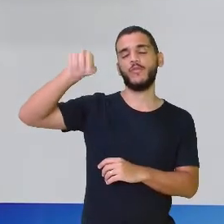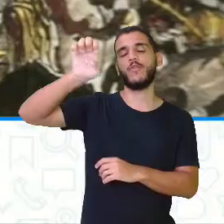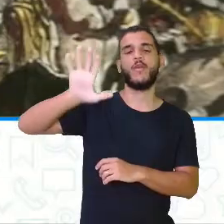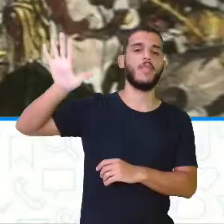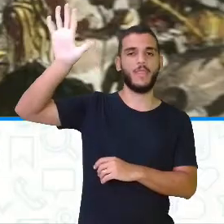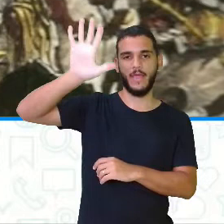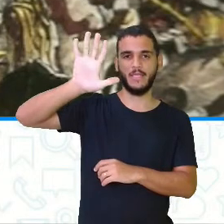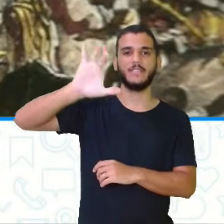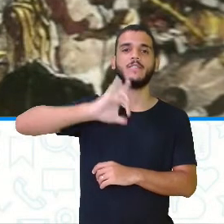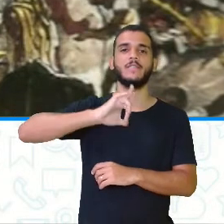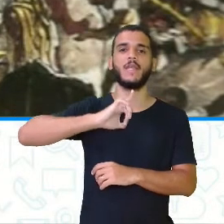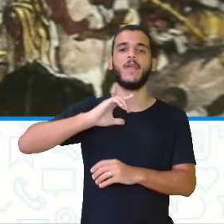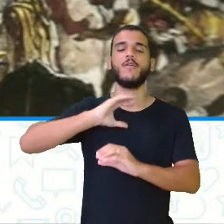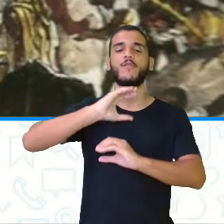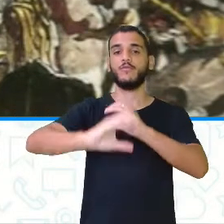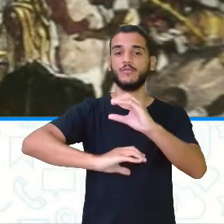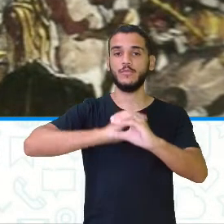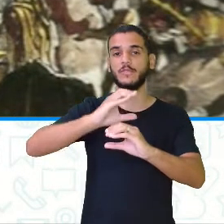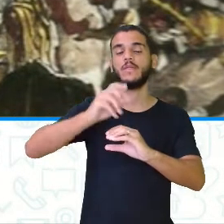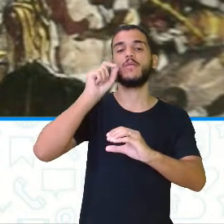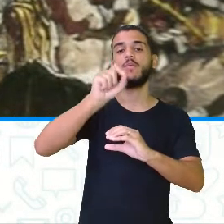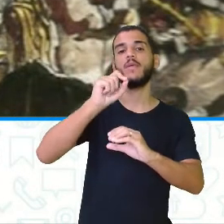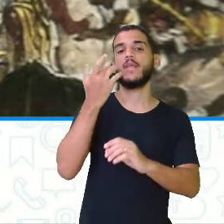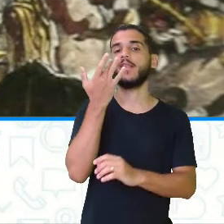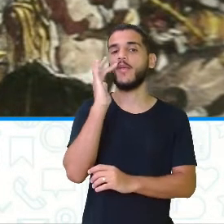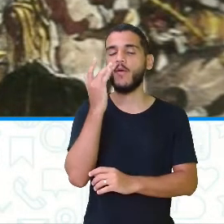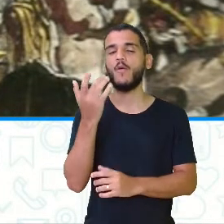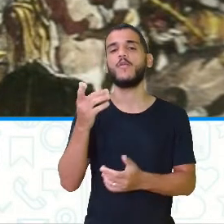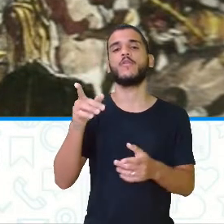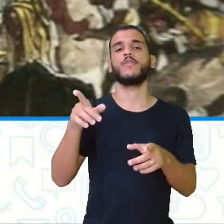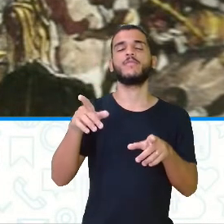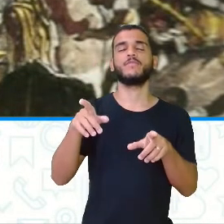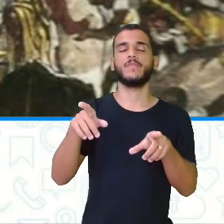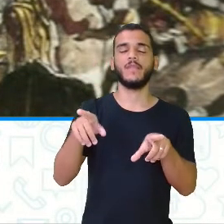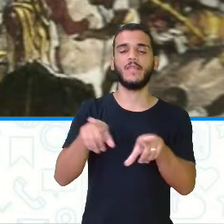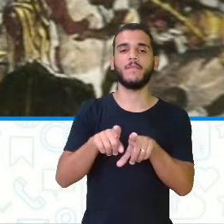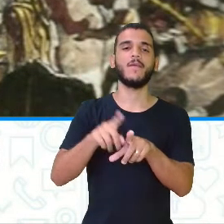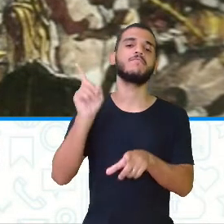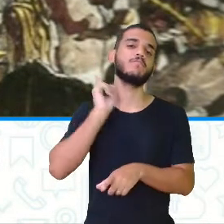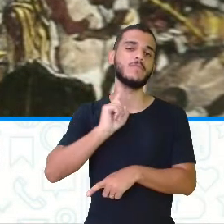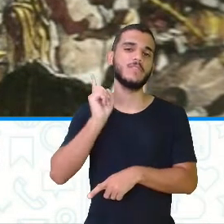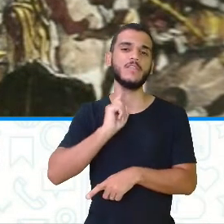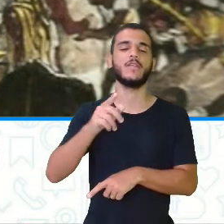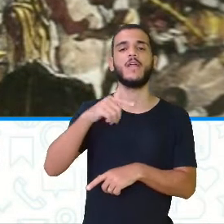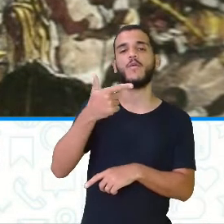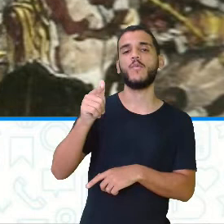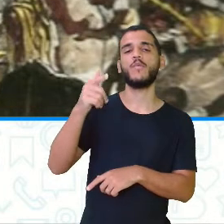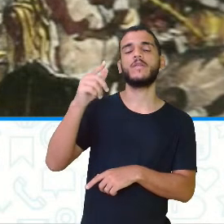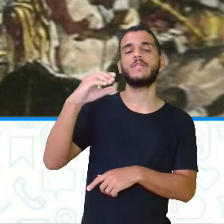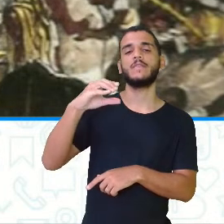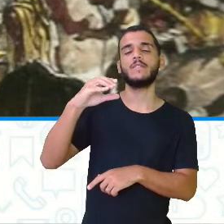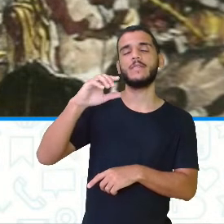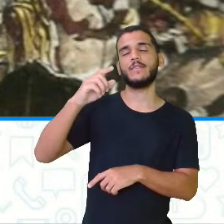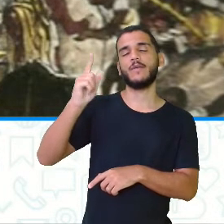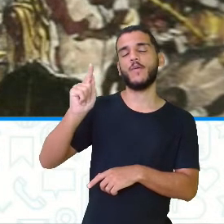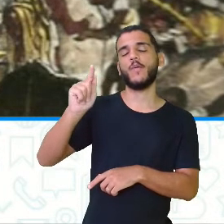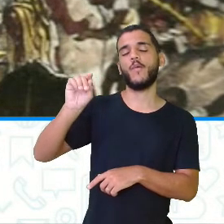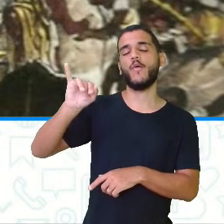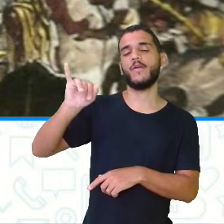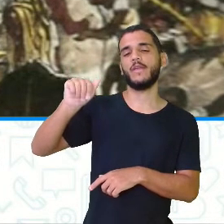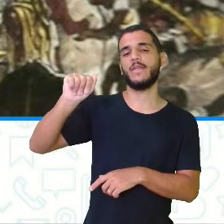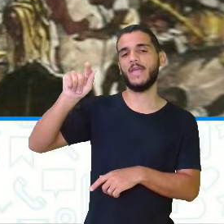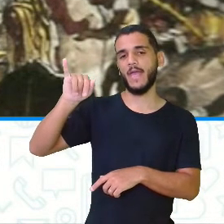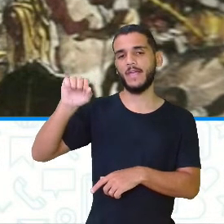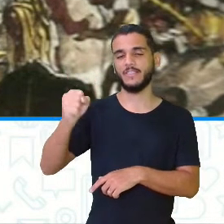ciclo do ouro em Minas Gerais e Goiás. E houve um enorme deslocamento de pessoas em direção a esse centro econômico. O que